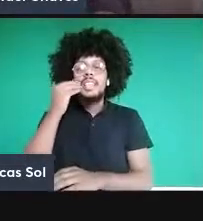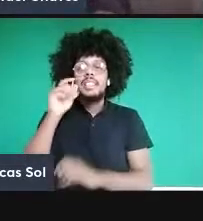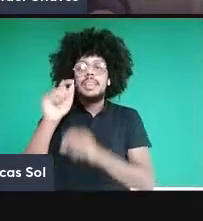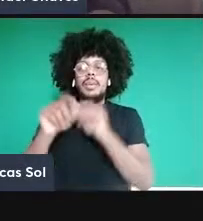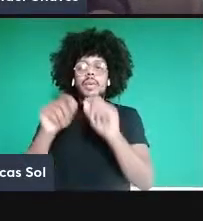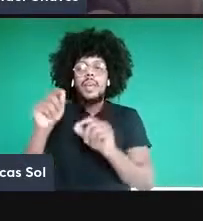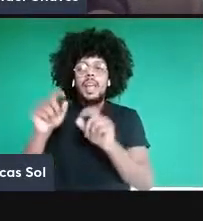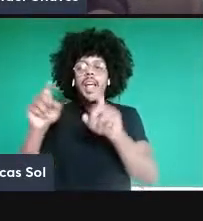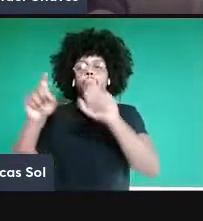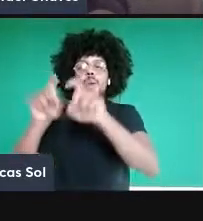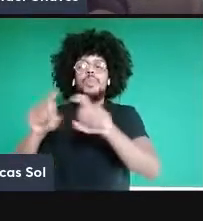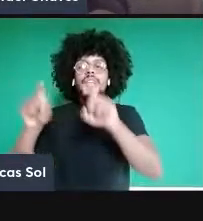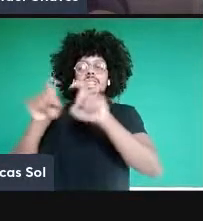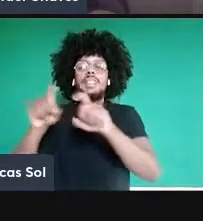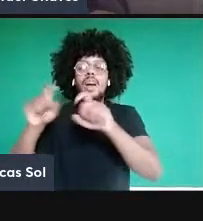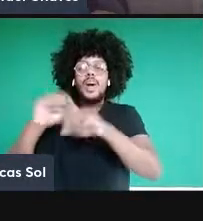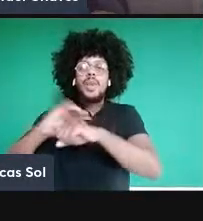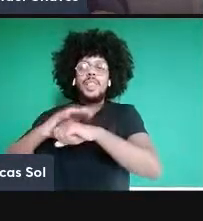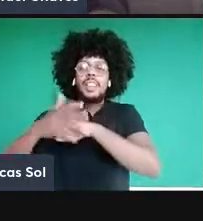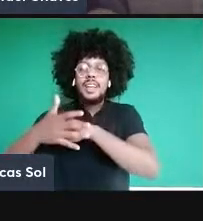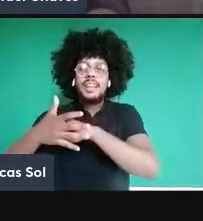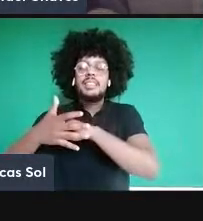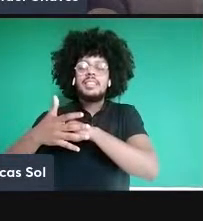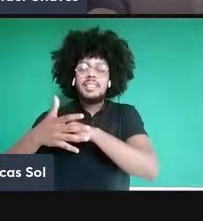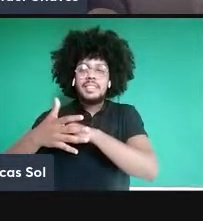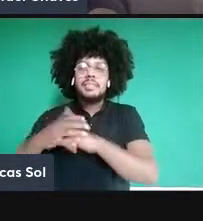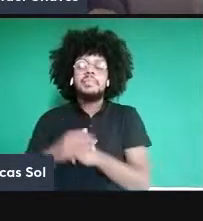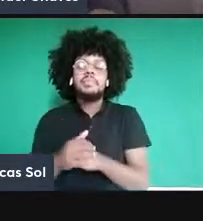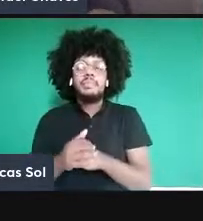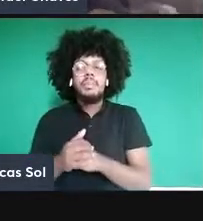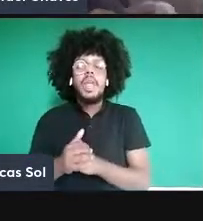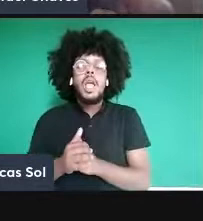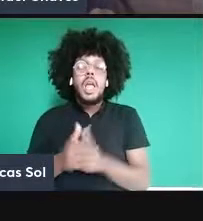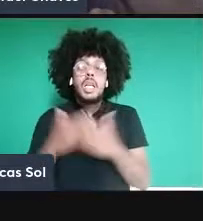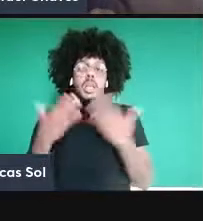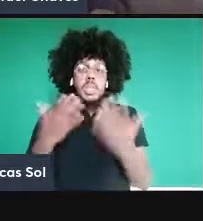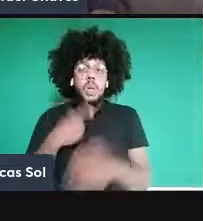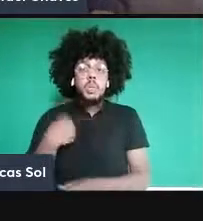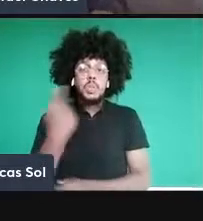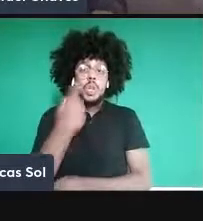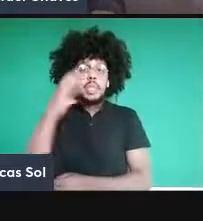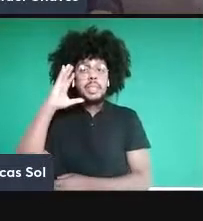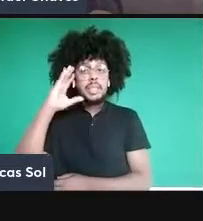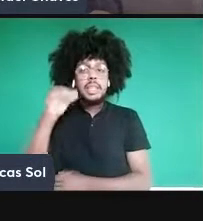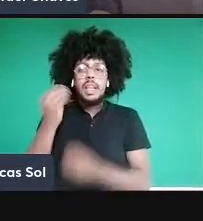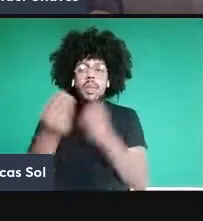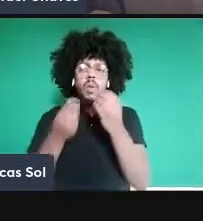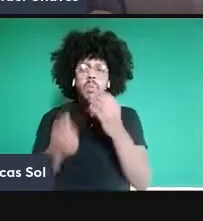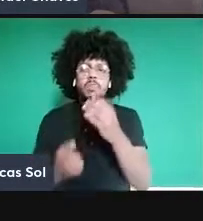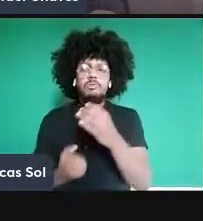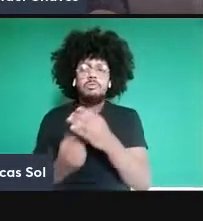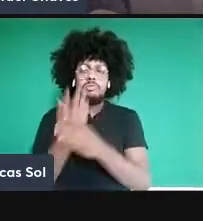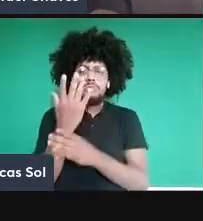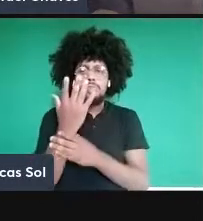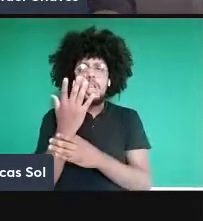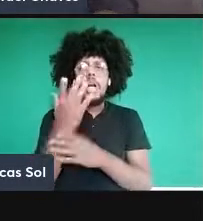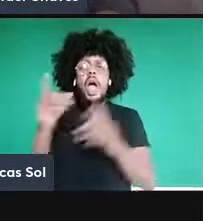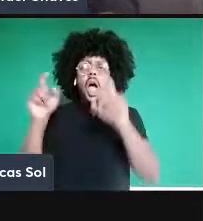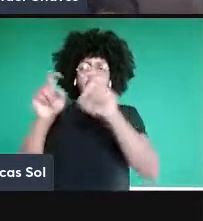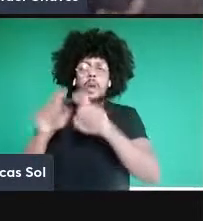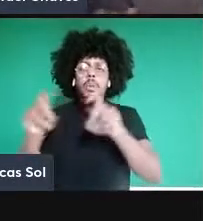essa tese forte de Church Turing então para a gente entender o nascimento agora da computação quântica